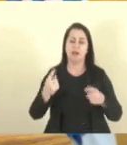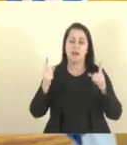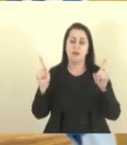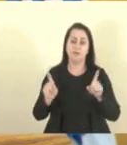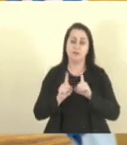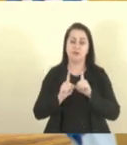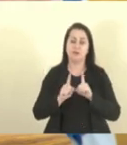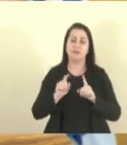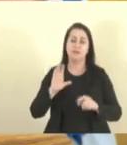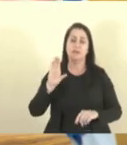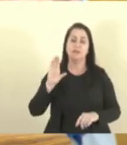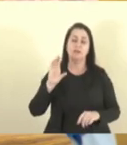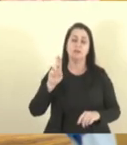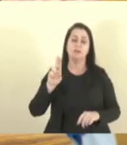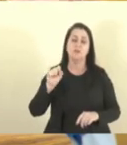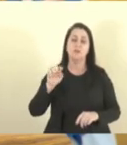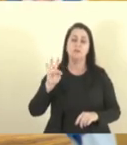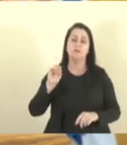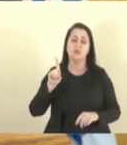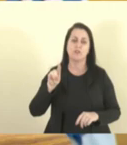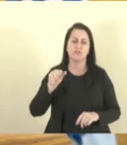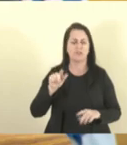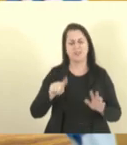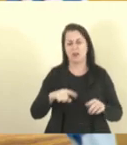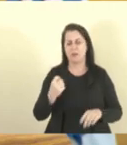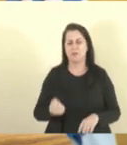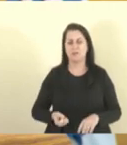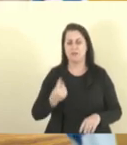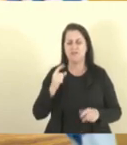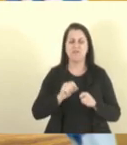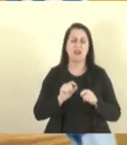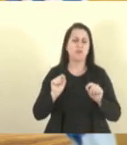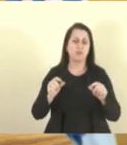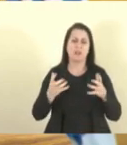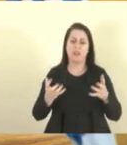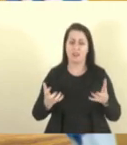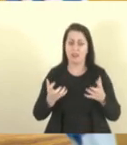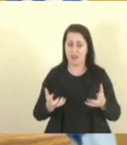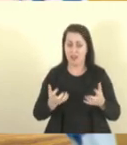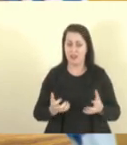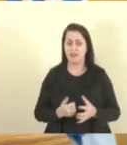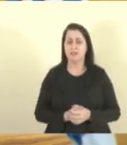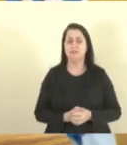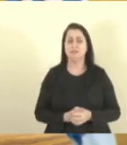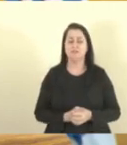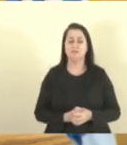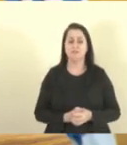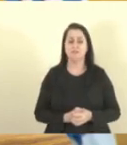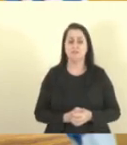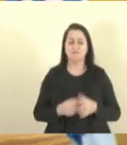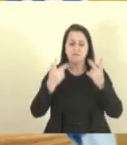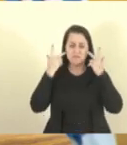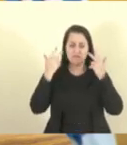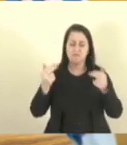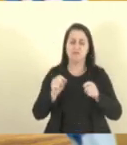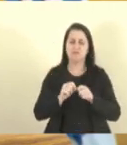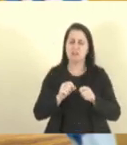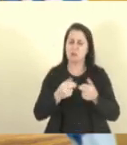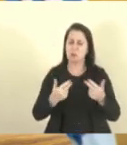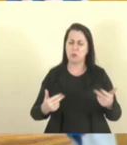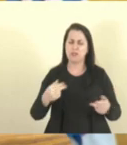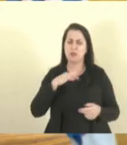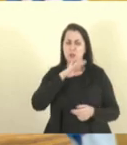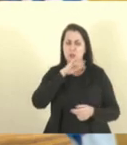delegado, é um absurdo, né, cara, faz o que quer fazer, faz tudo de coisa de ruim,